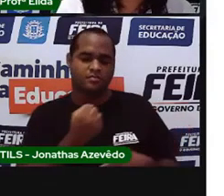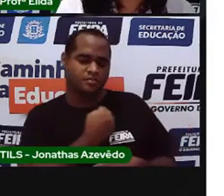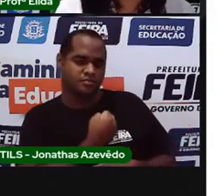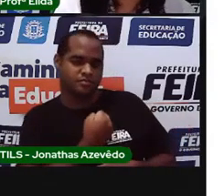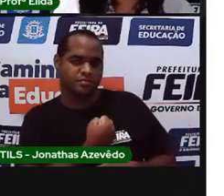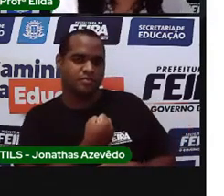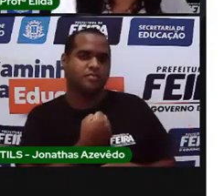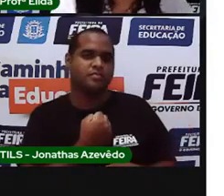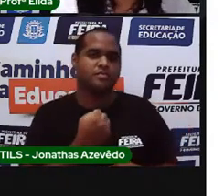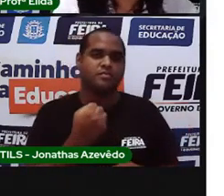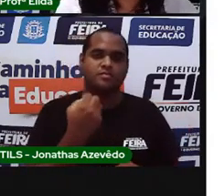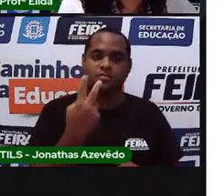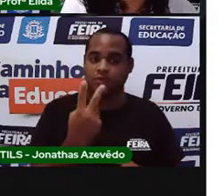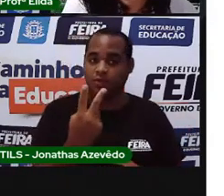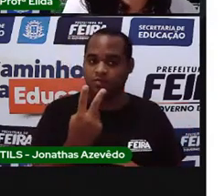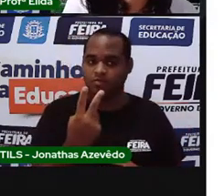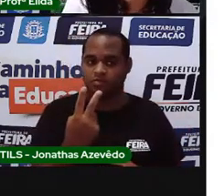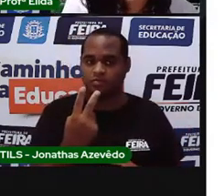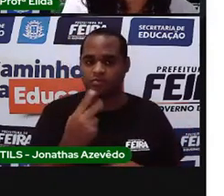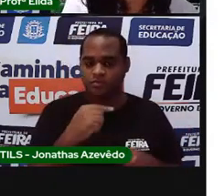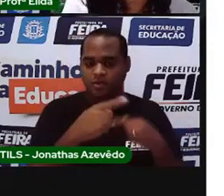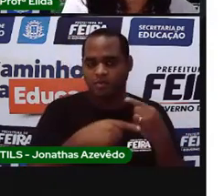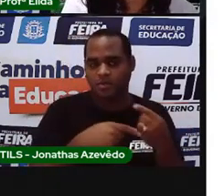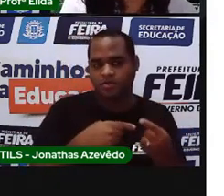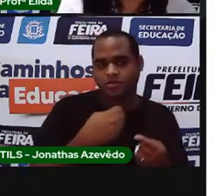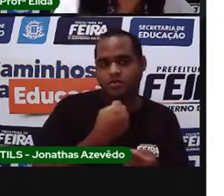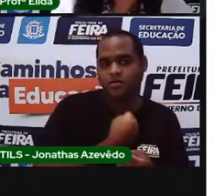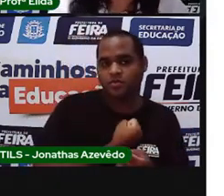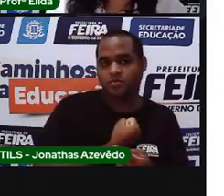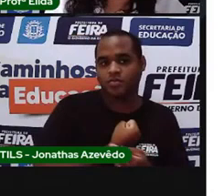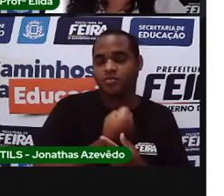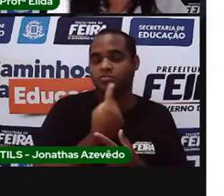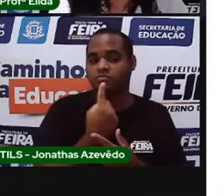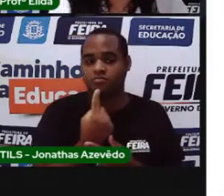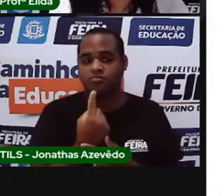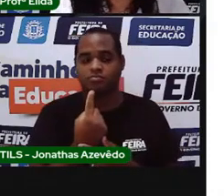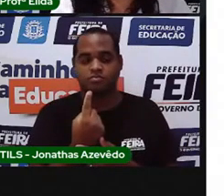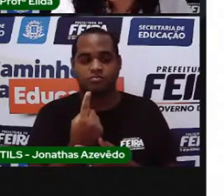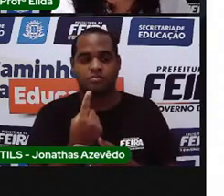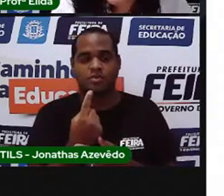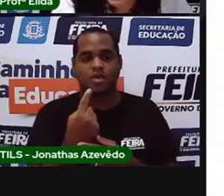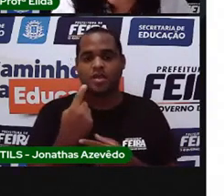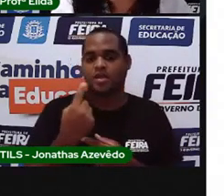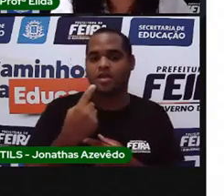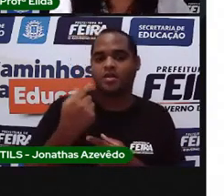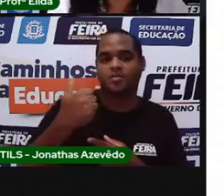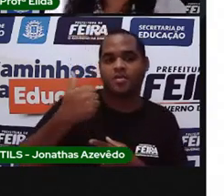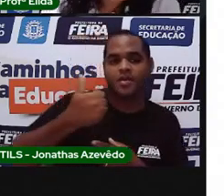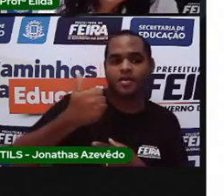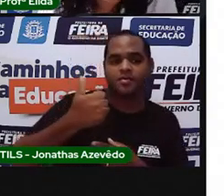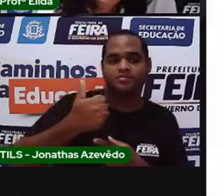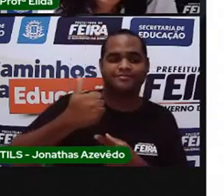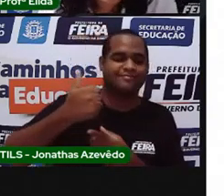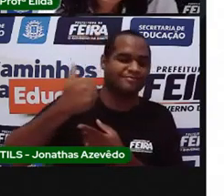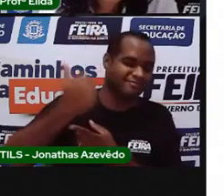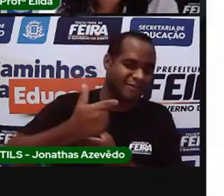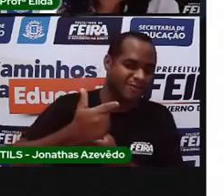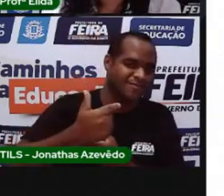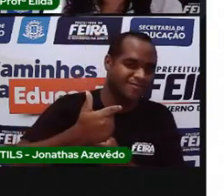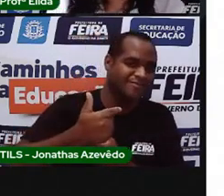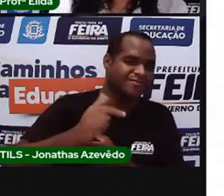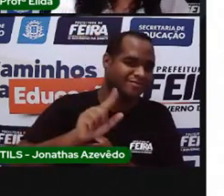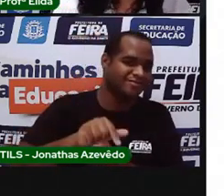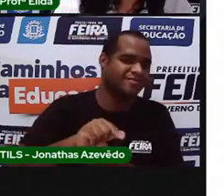dois é depois do número um, então, depois do primeiro é o segundo.